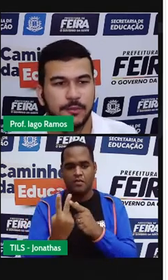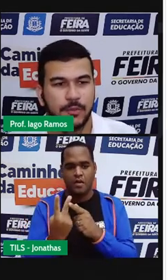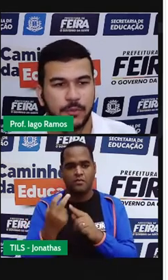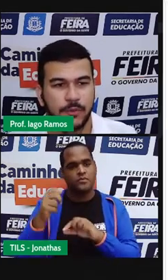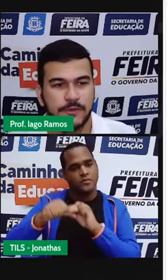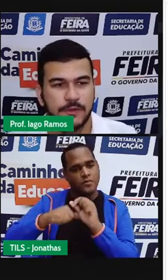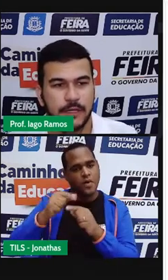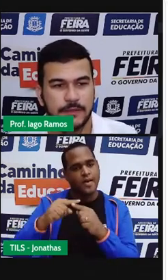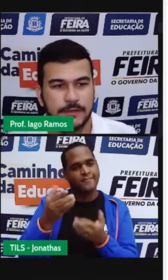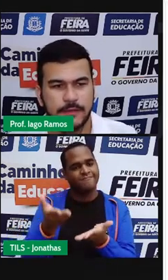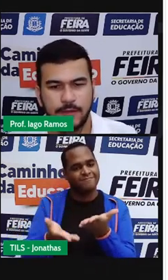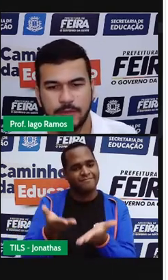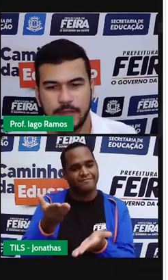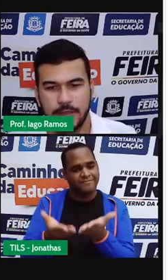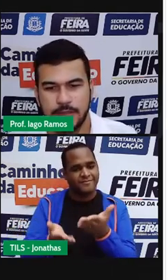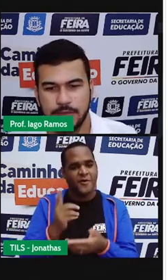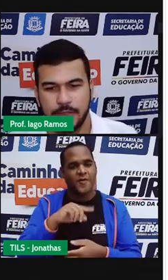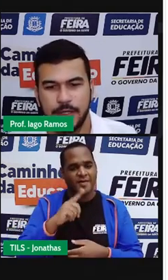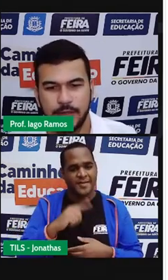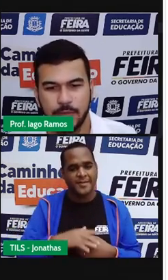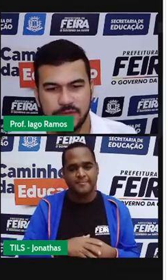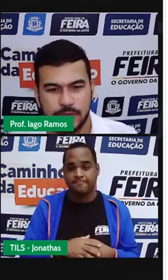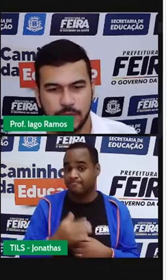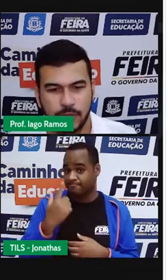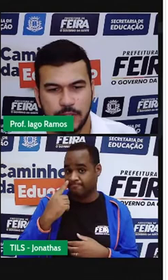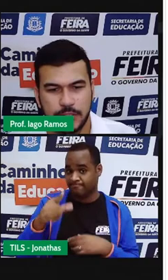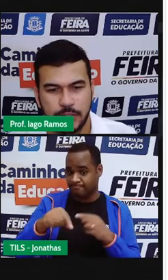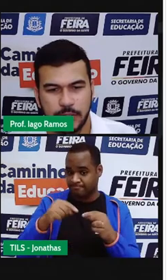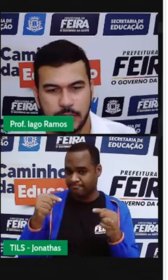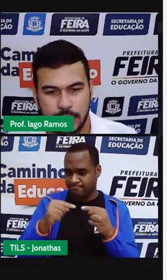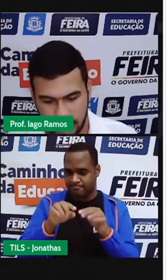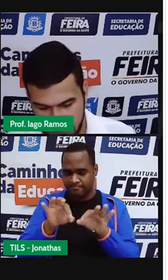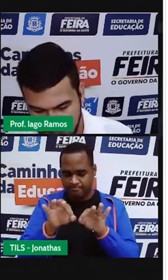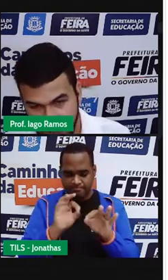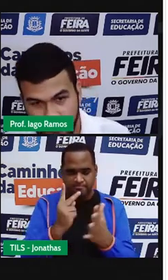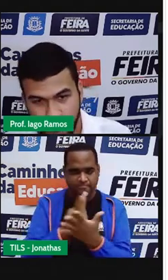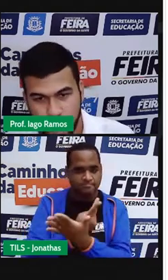proporcionais. Tem um detalhezinho aqui que eu preciso corrigir.